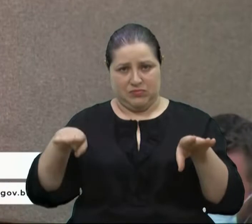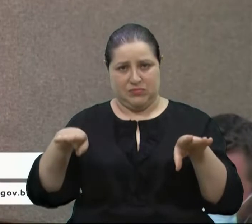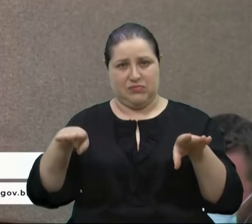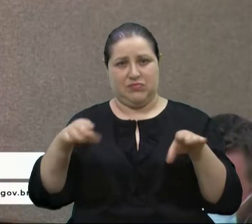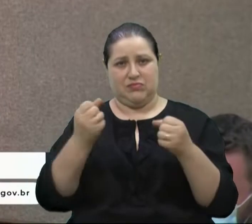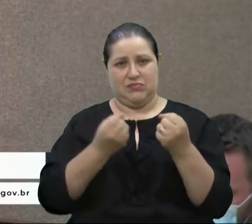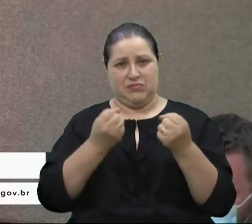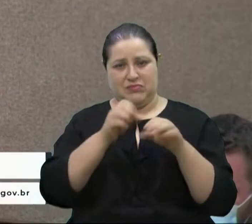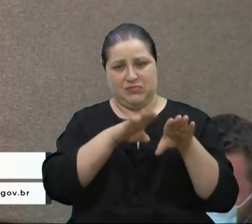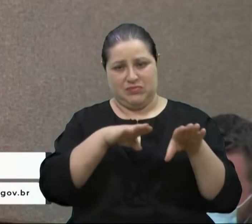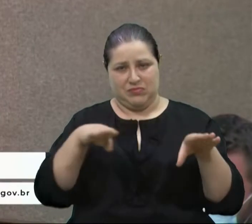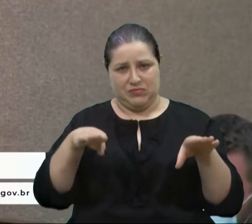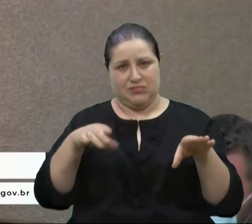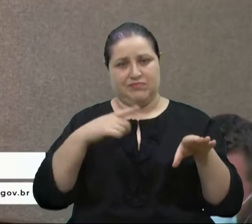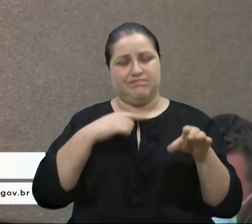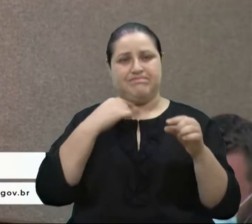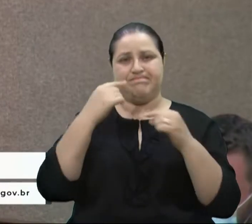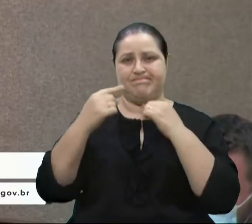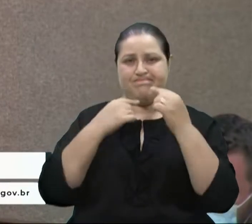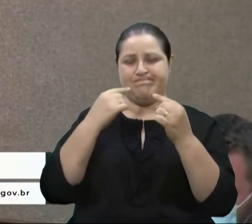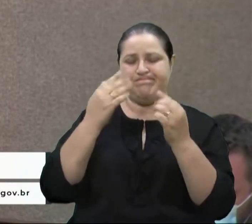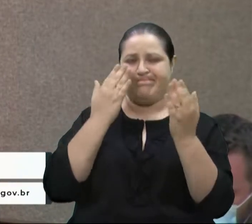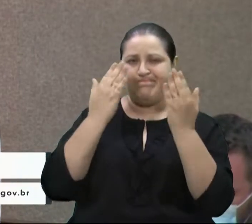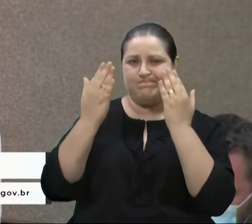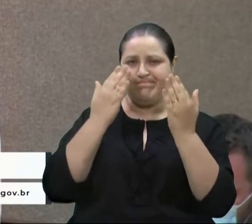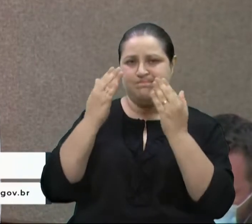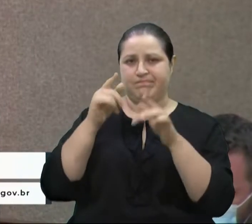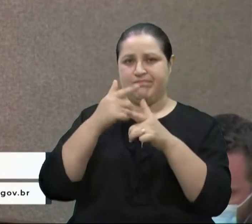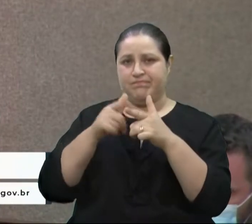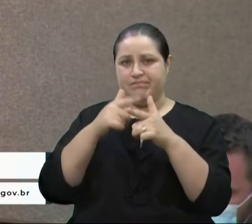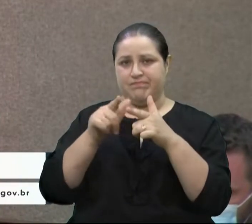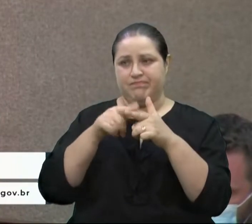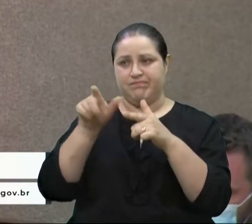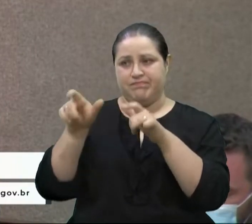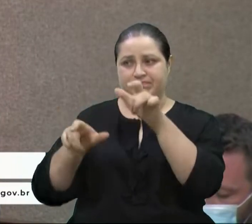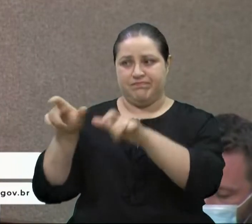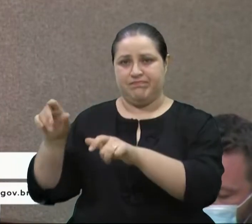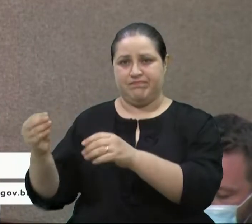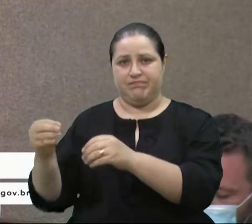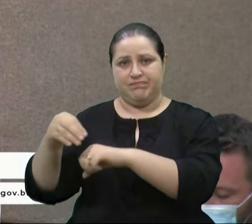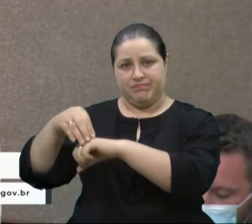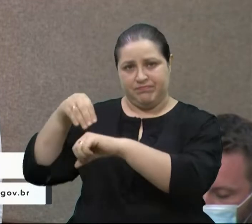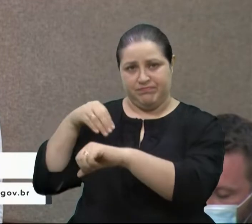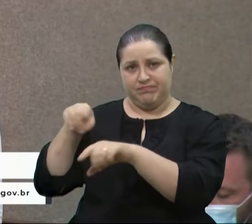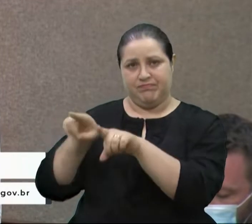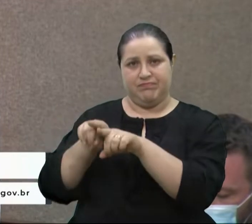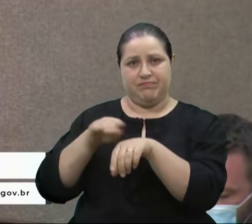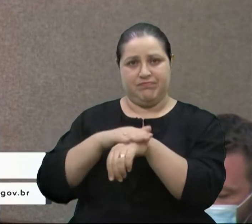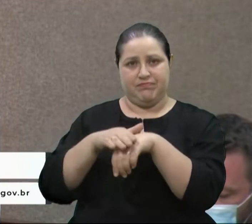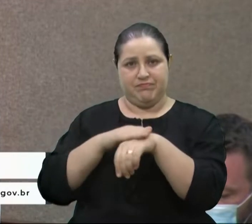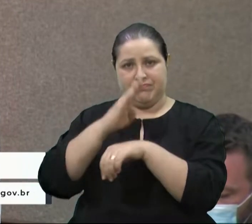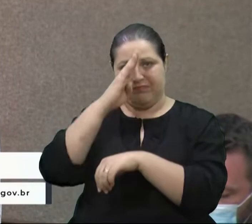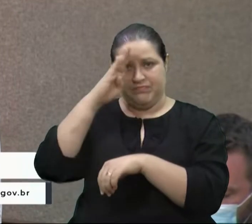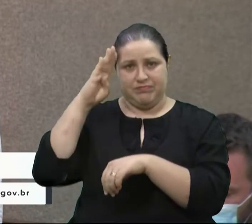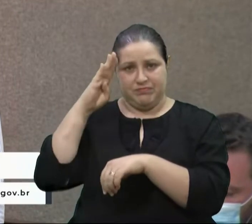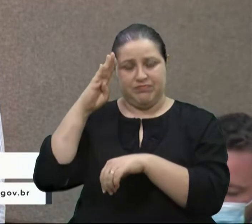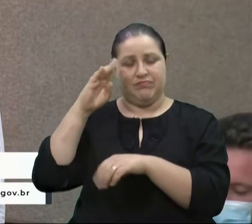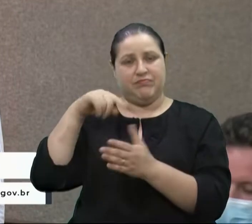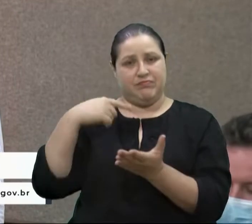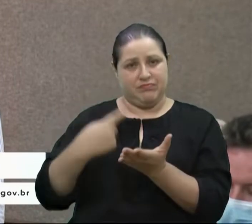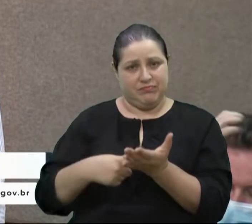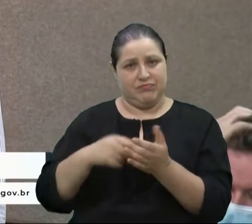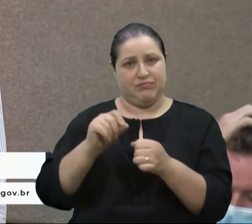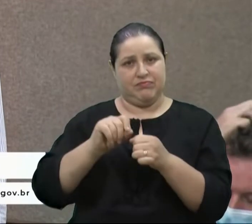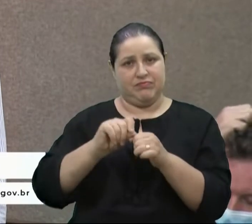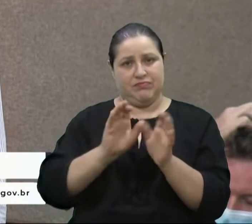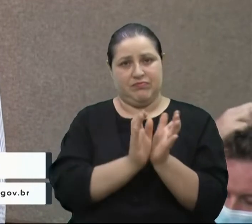dúvidas, alguns problemas que eles nos trouxeram. E também conversei com o vereador Bressan, que se comprometeu a fazer uma audiência pública pela